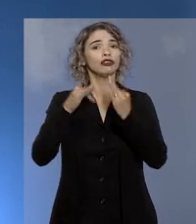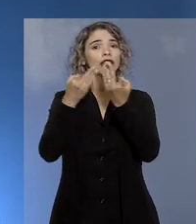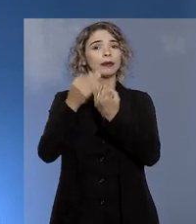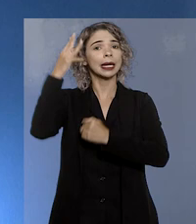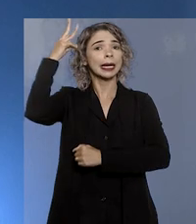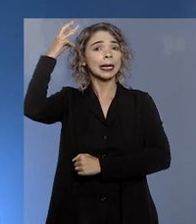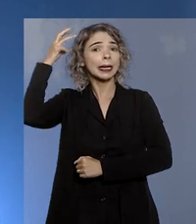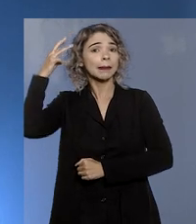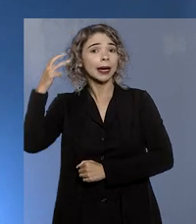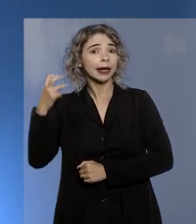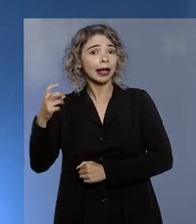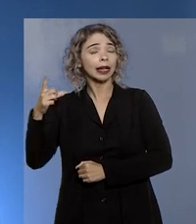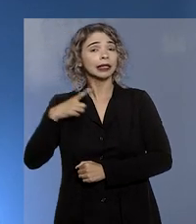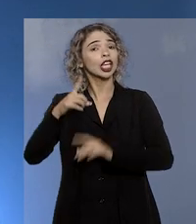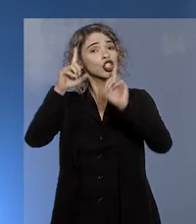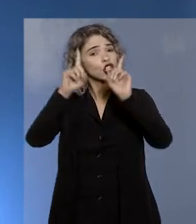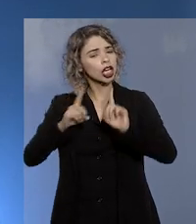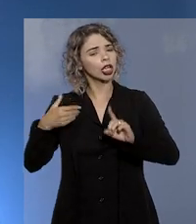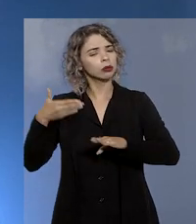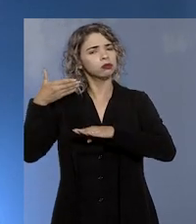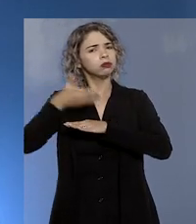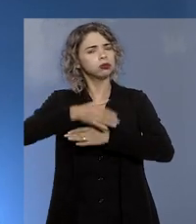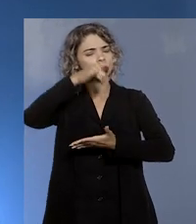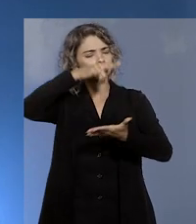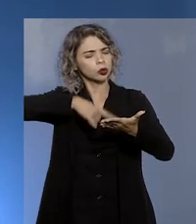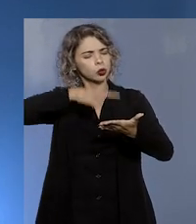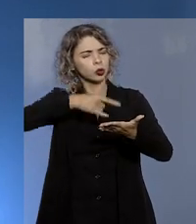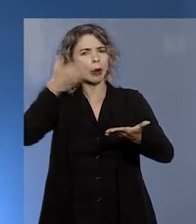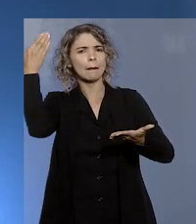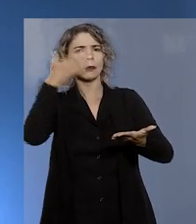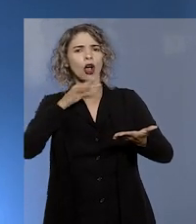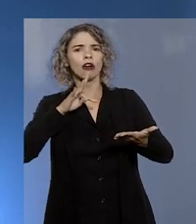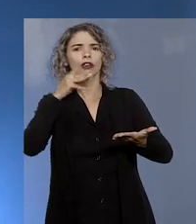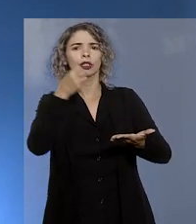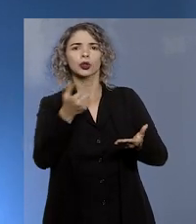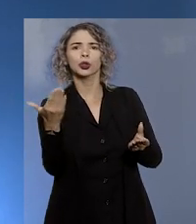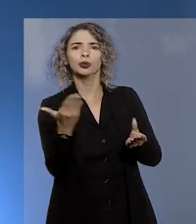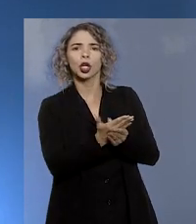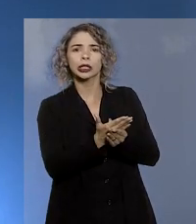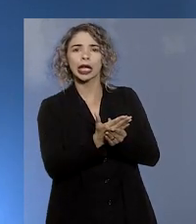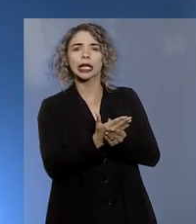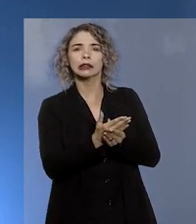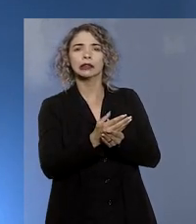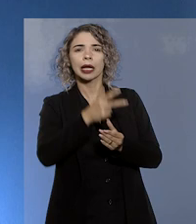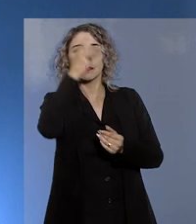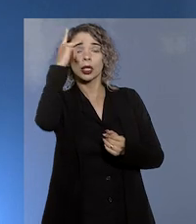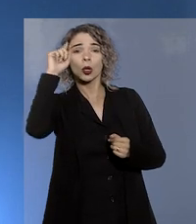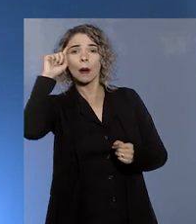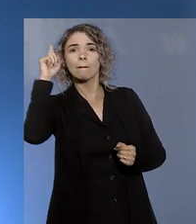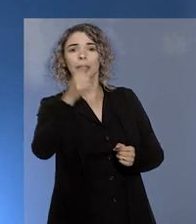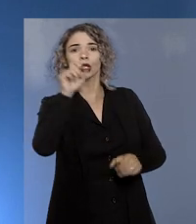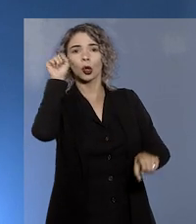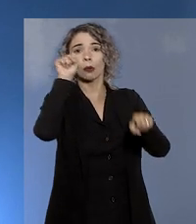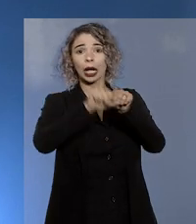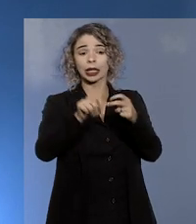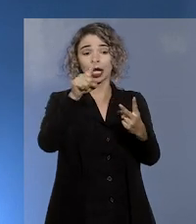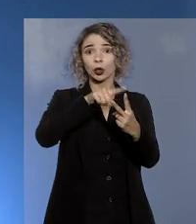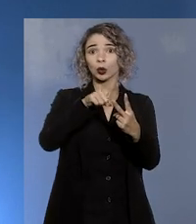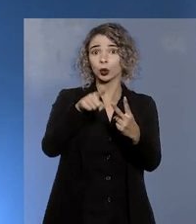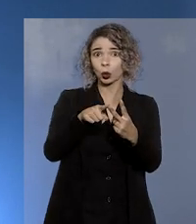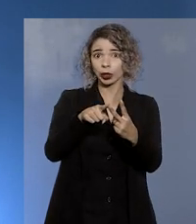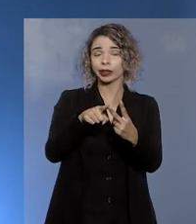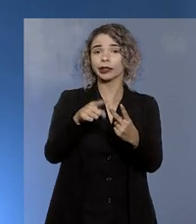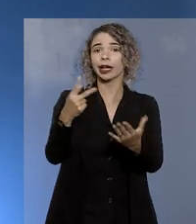garantiram à família de Marielle Franco o direito de consultar as provas do inquérito sobre os supostos mandantes do